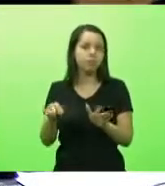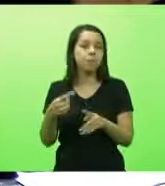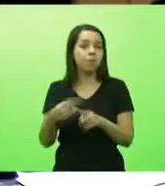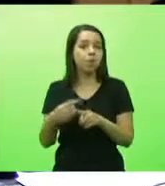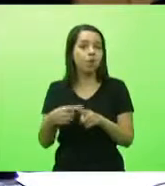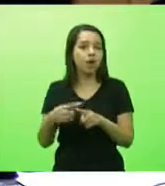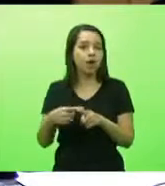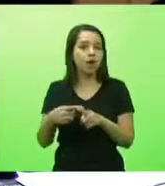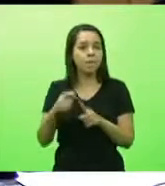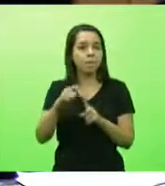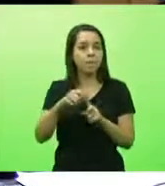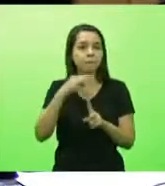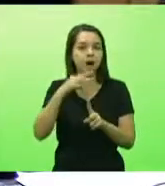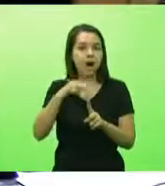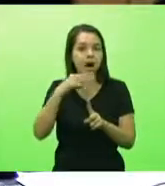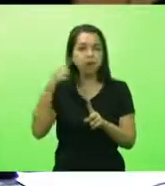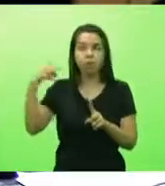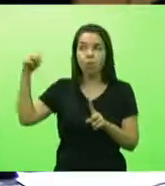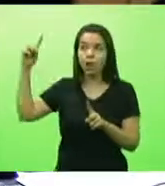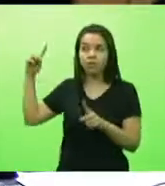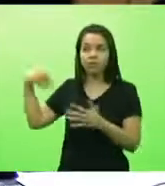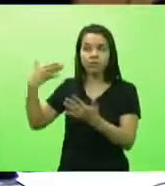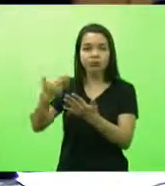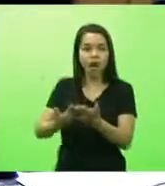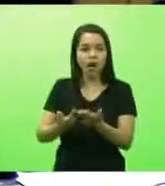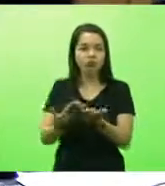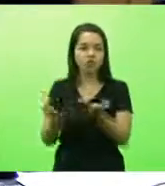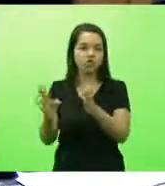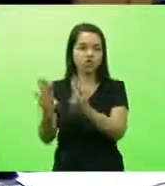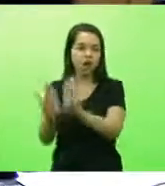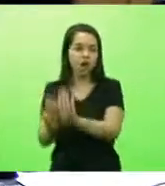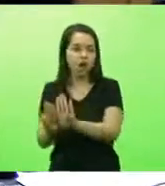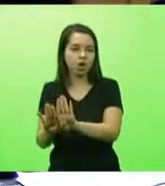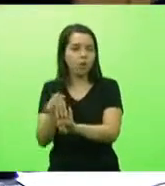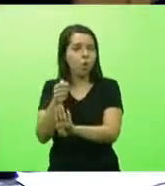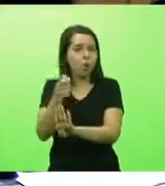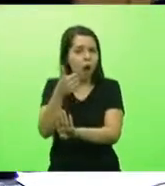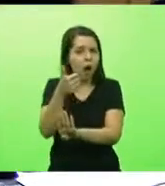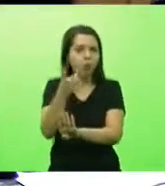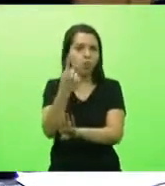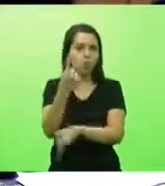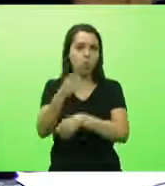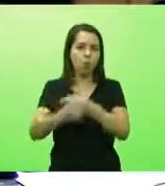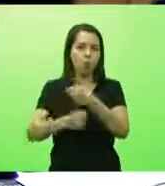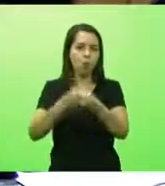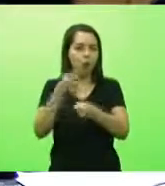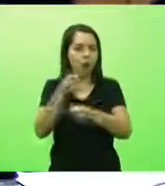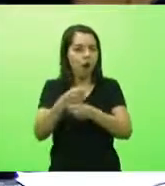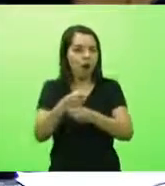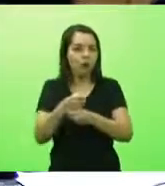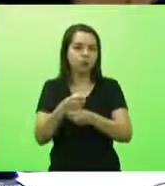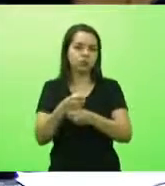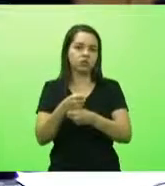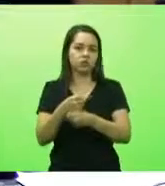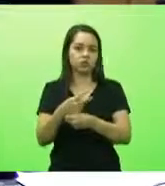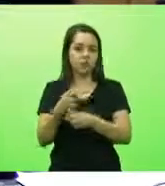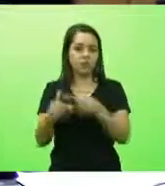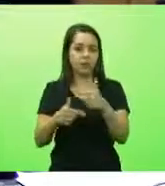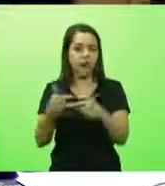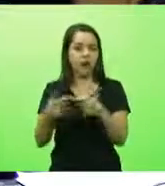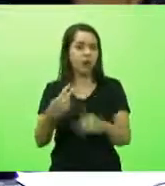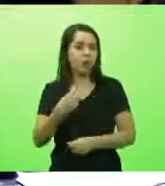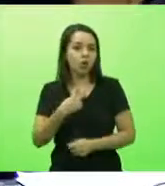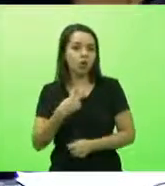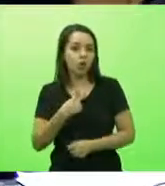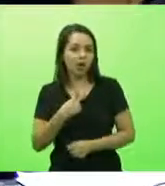passado, foi fechada. Vai praticamente chegar a um ano sem poder trabalhar. E o